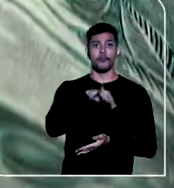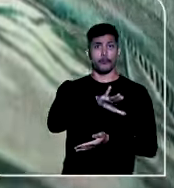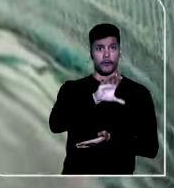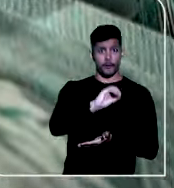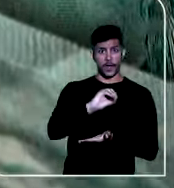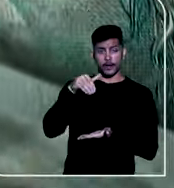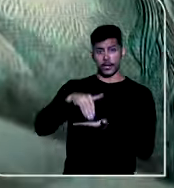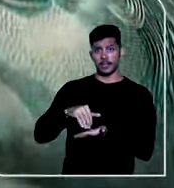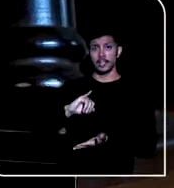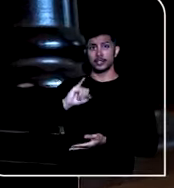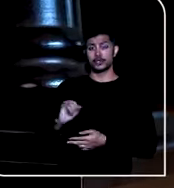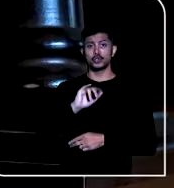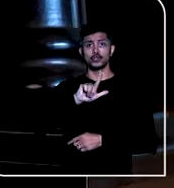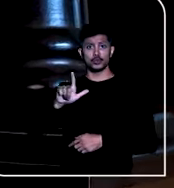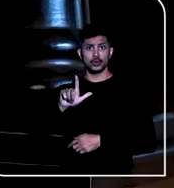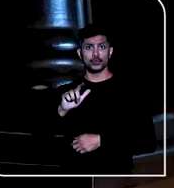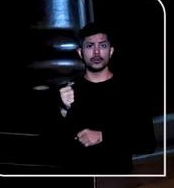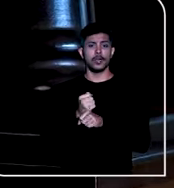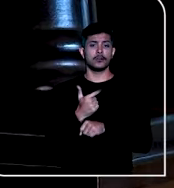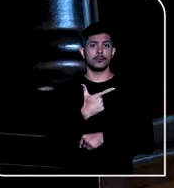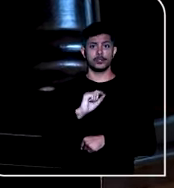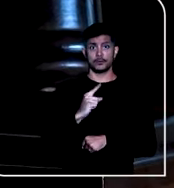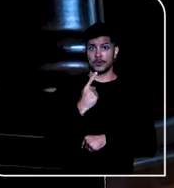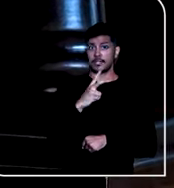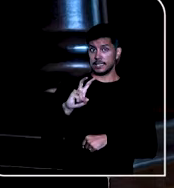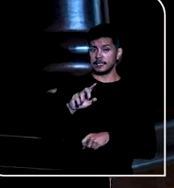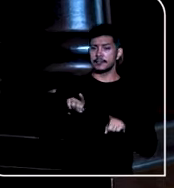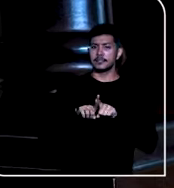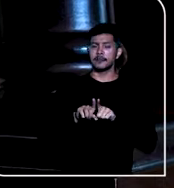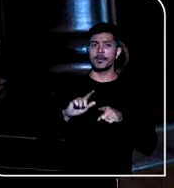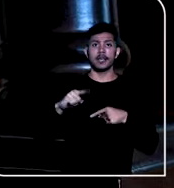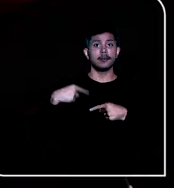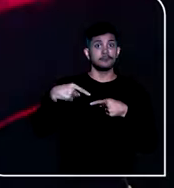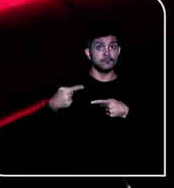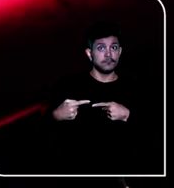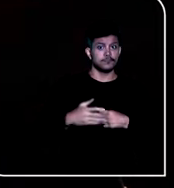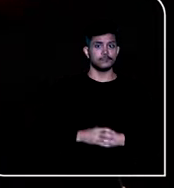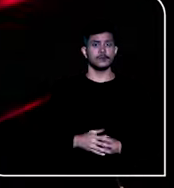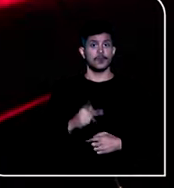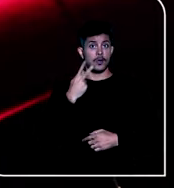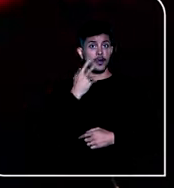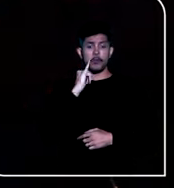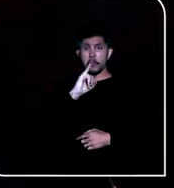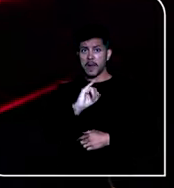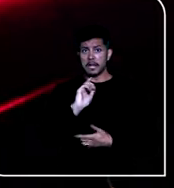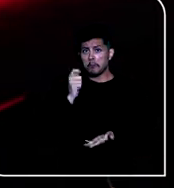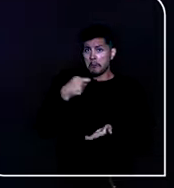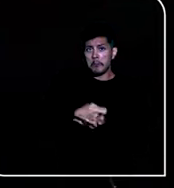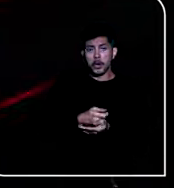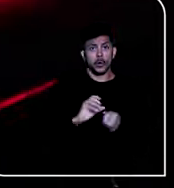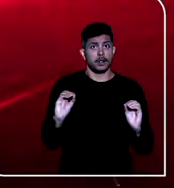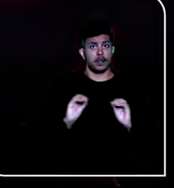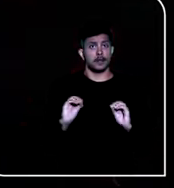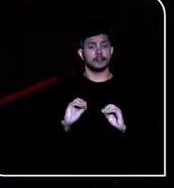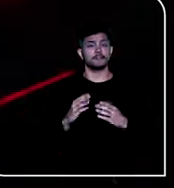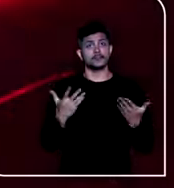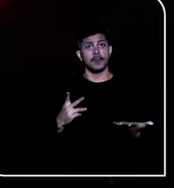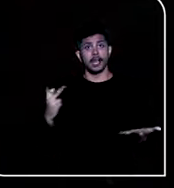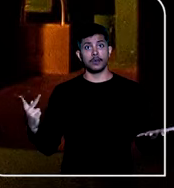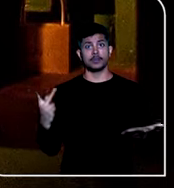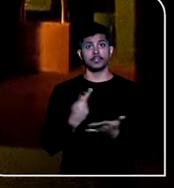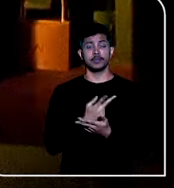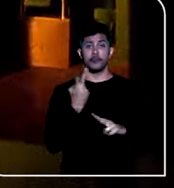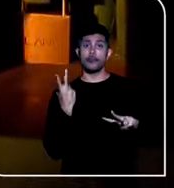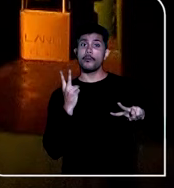julho de 2015. Além daquelas que vencessem ao longo do processo. Como o pai não pagou os valores em atraso, ele